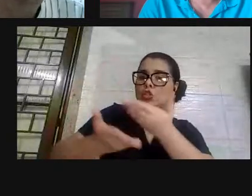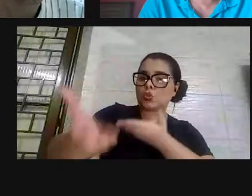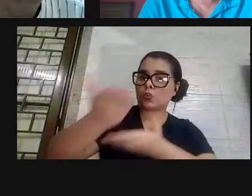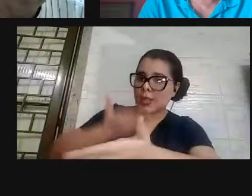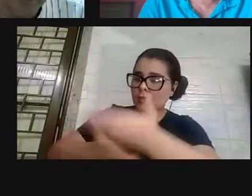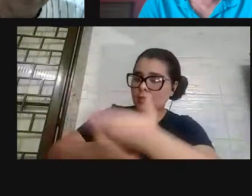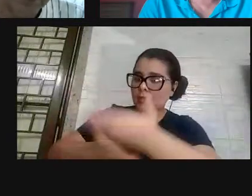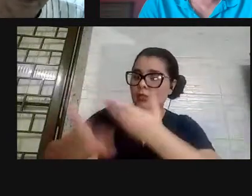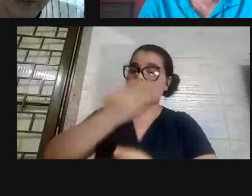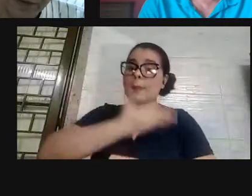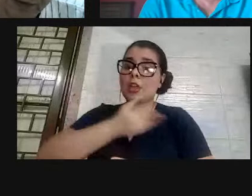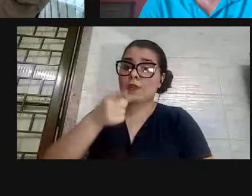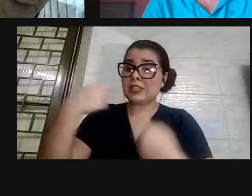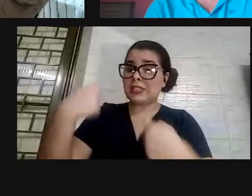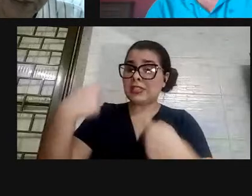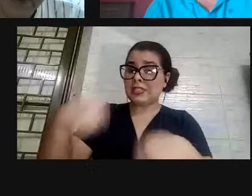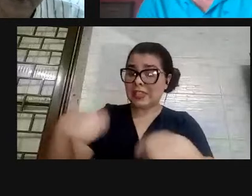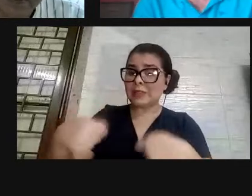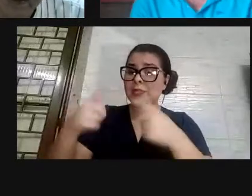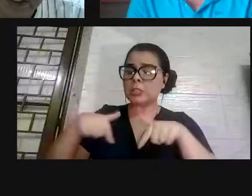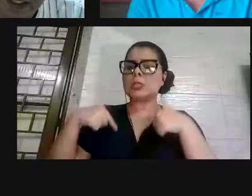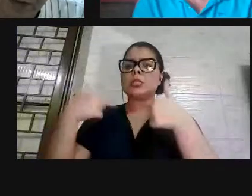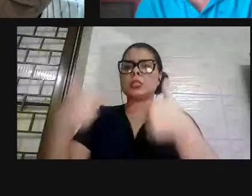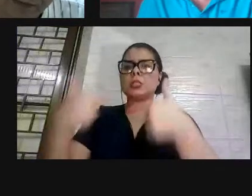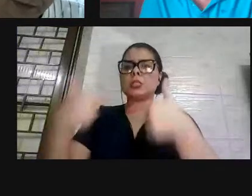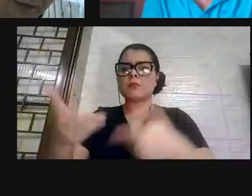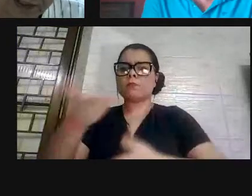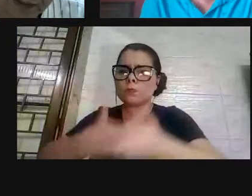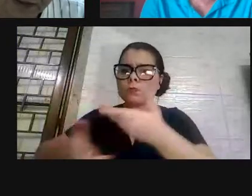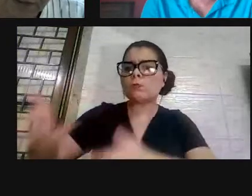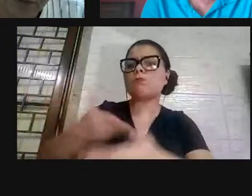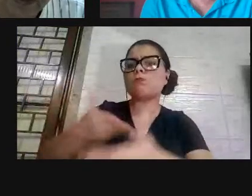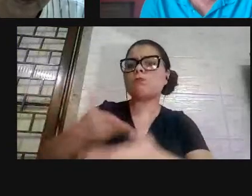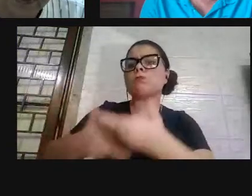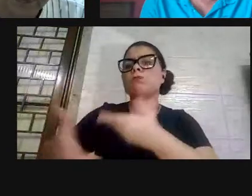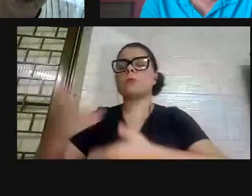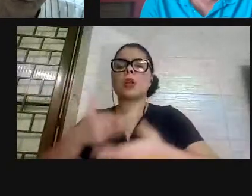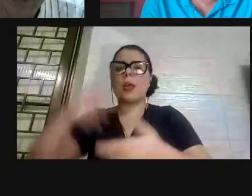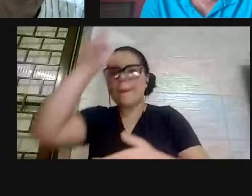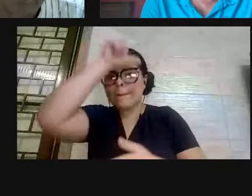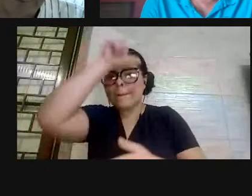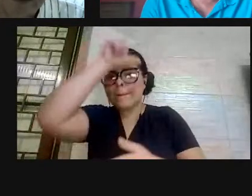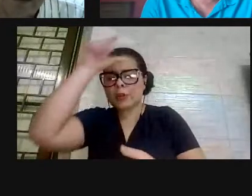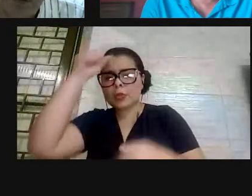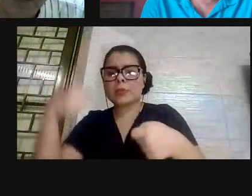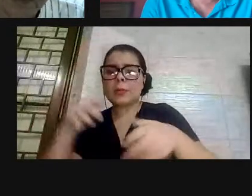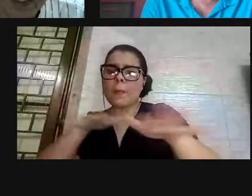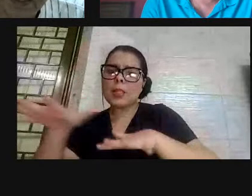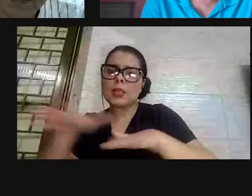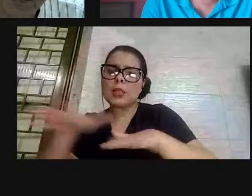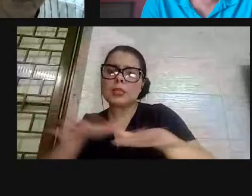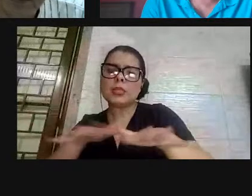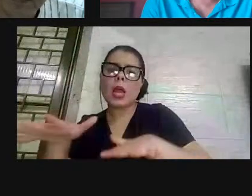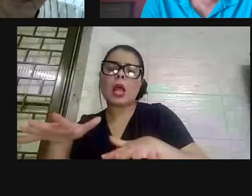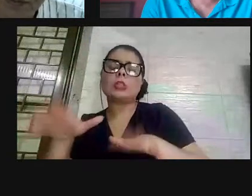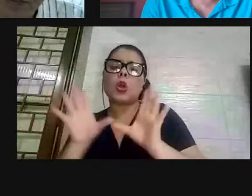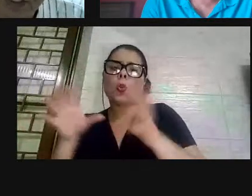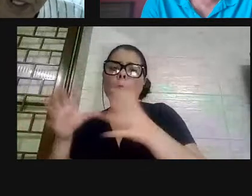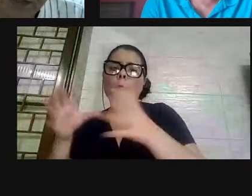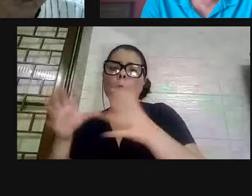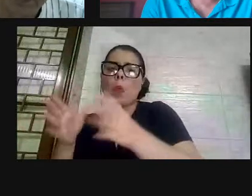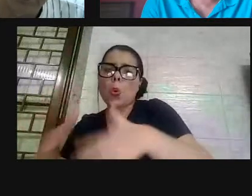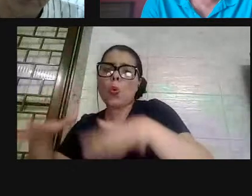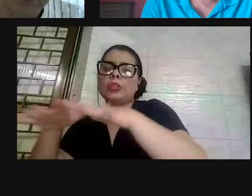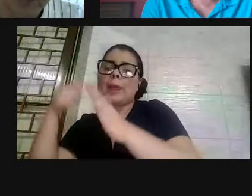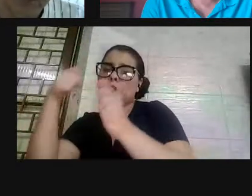tem que agir coletivamente. Trabalhador tem que estar organizado em sindicato, prefeitura tem que estar mobilizando comunidades para lutar